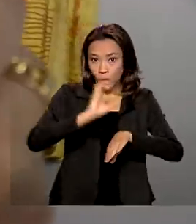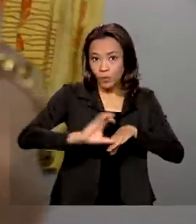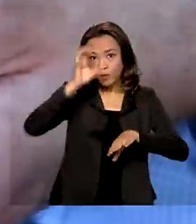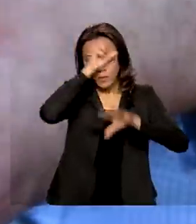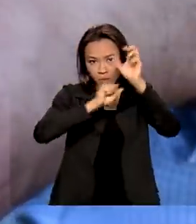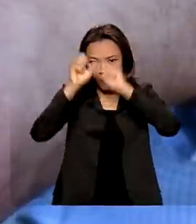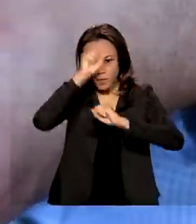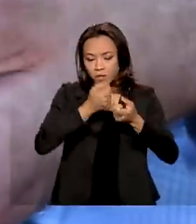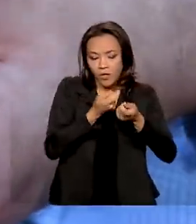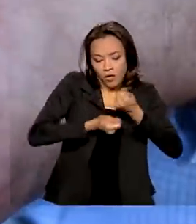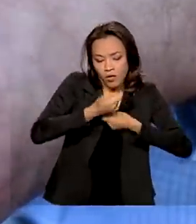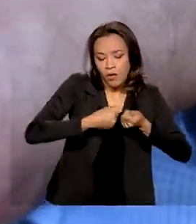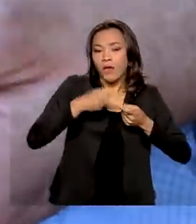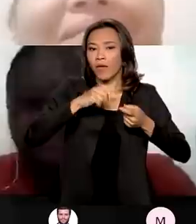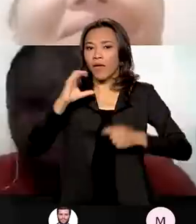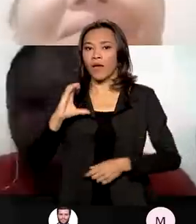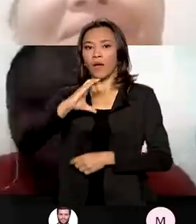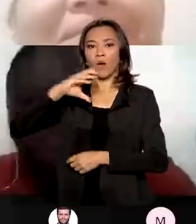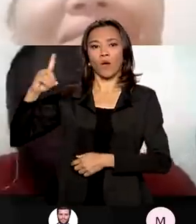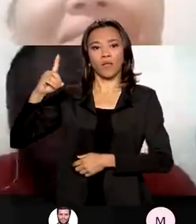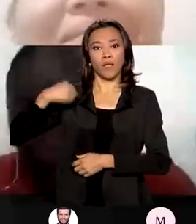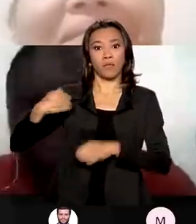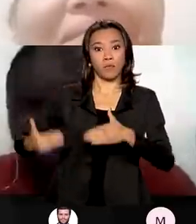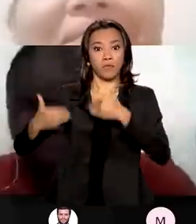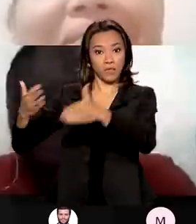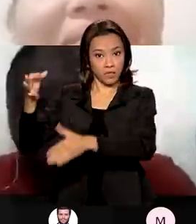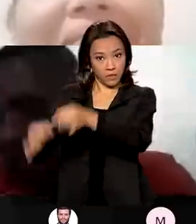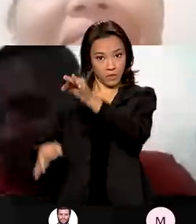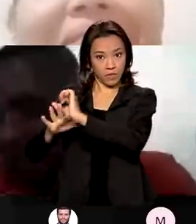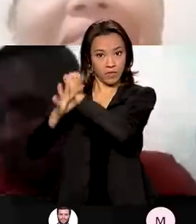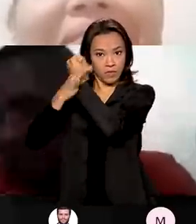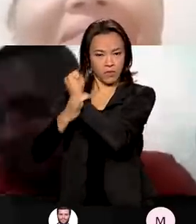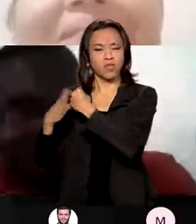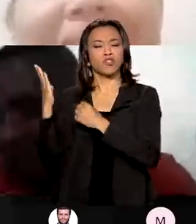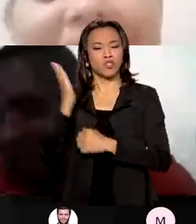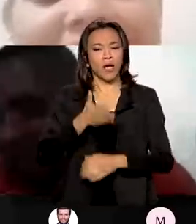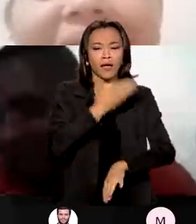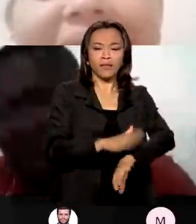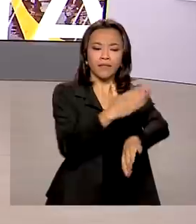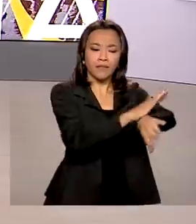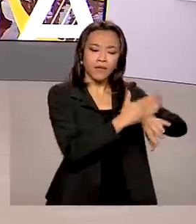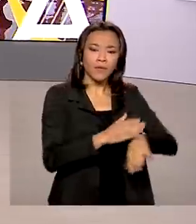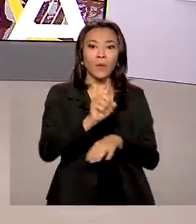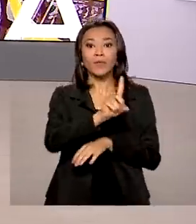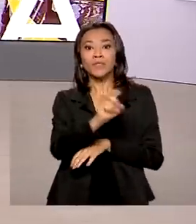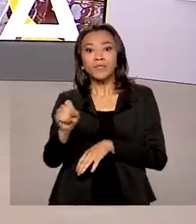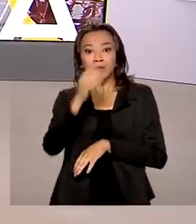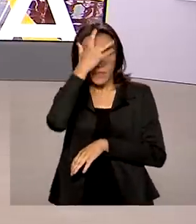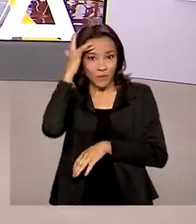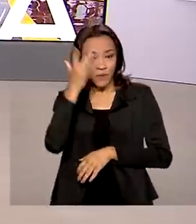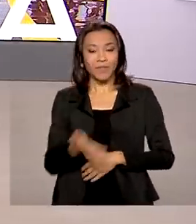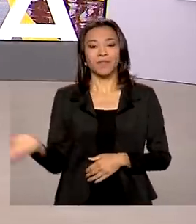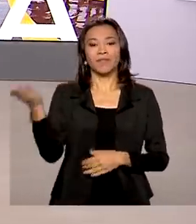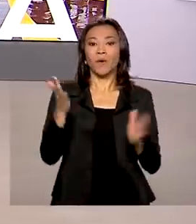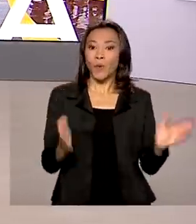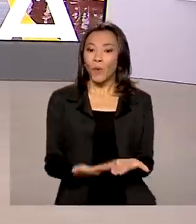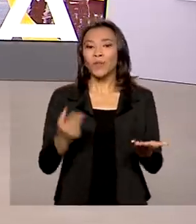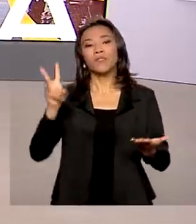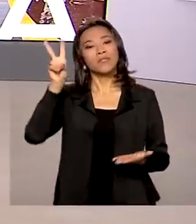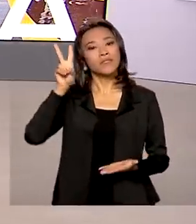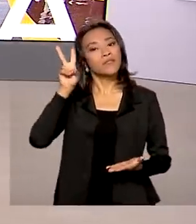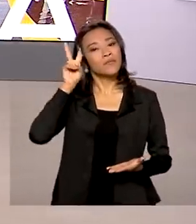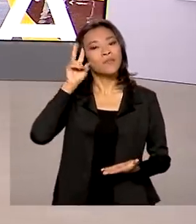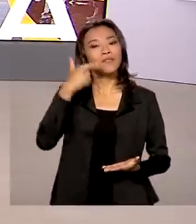financeira coordenado pelo Ministério da Justiça e Segurança Pública já capacitou 100 pessoas. Hoje é segunda-feira, 25